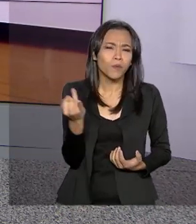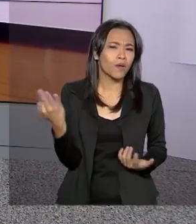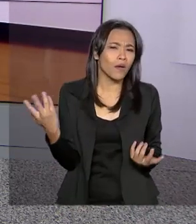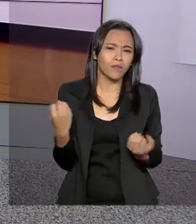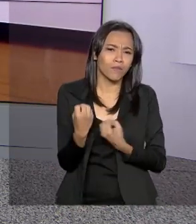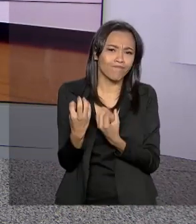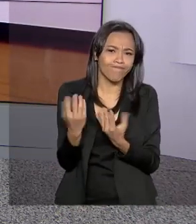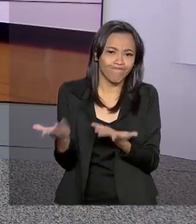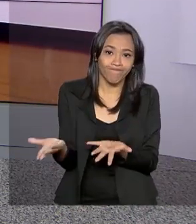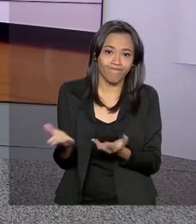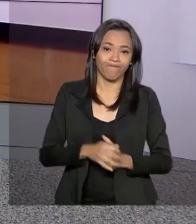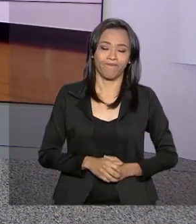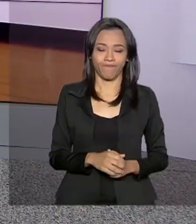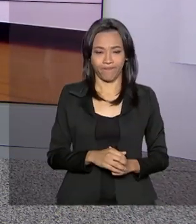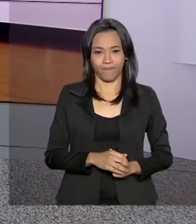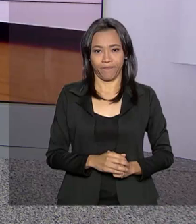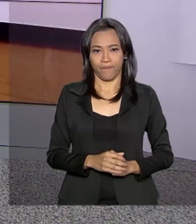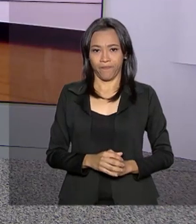informações?